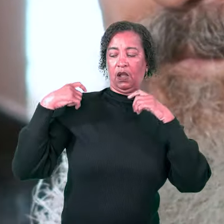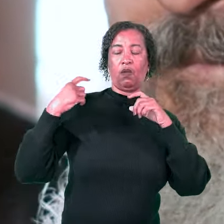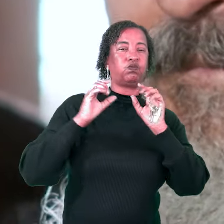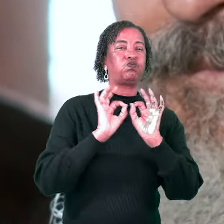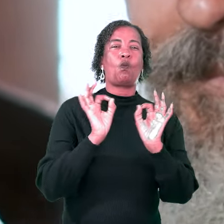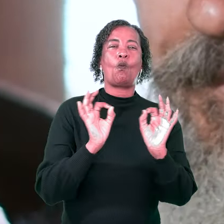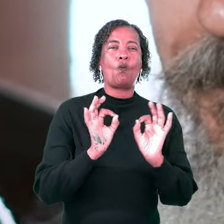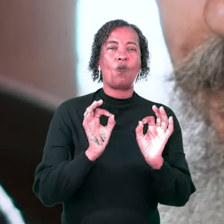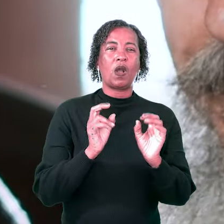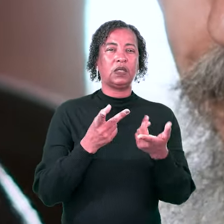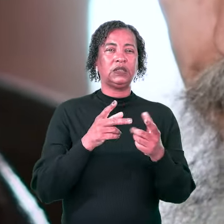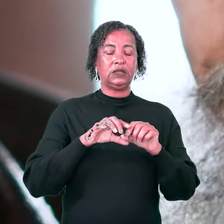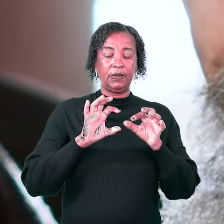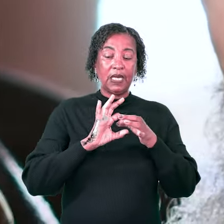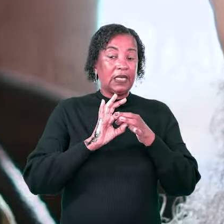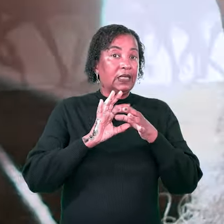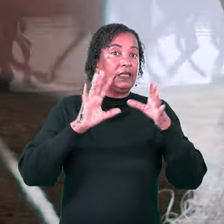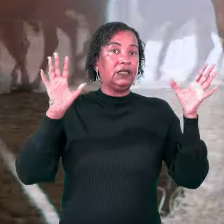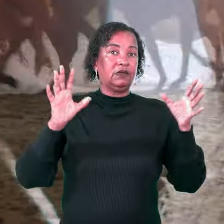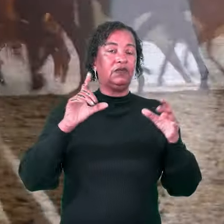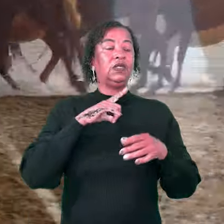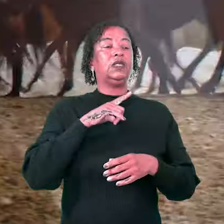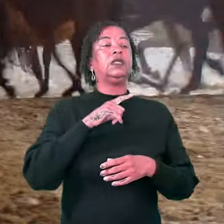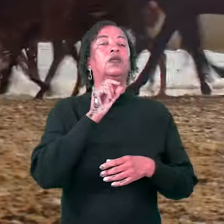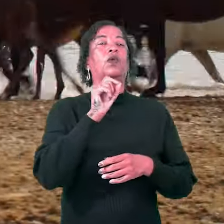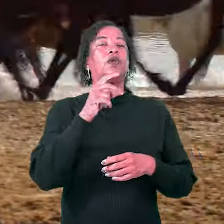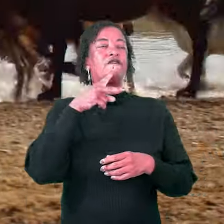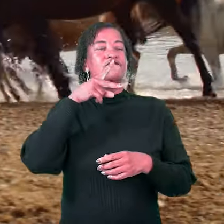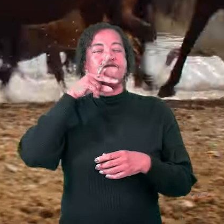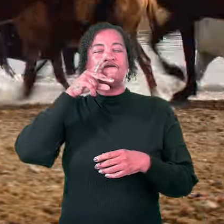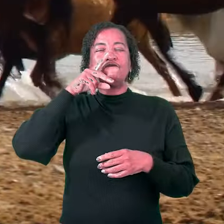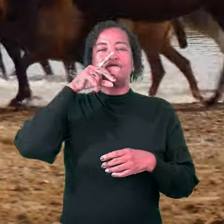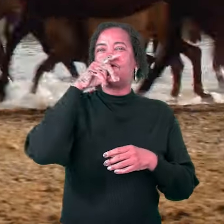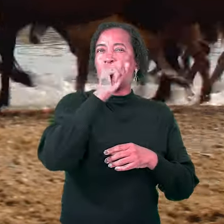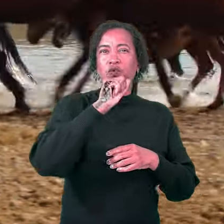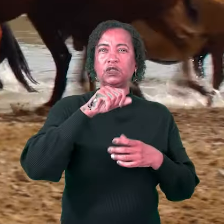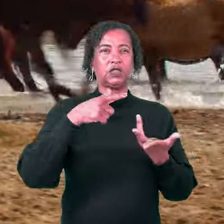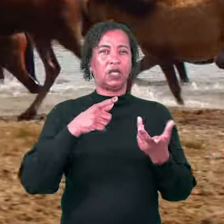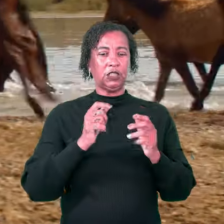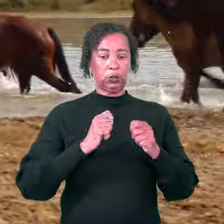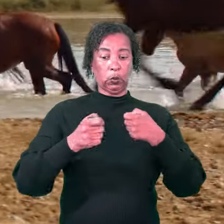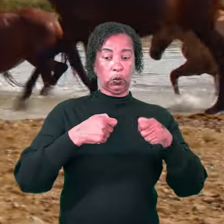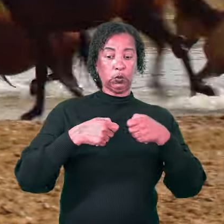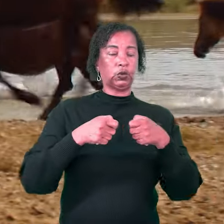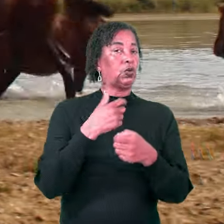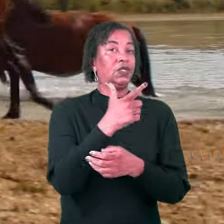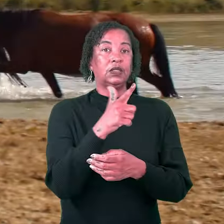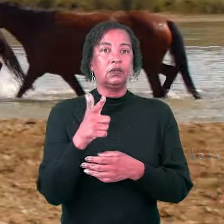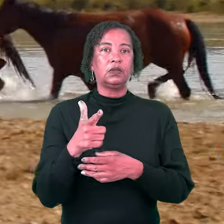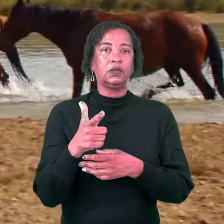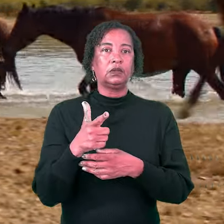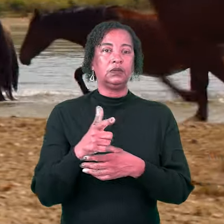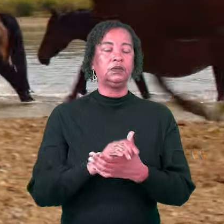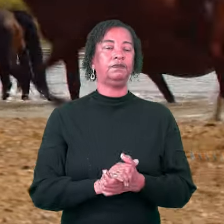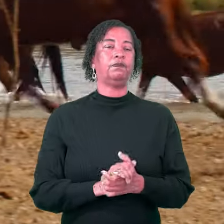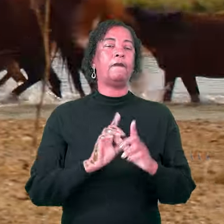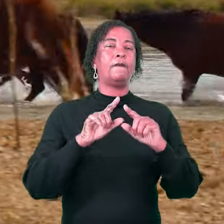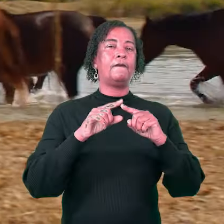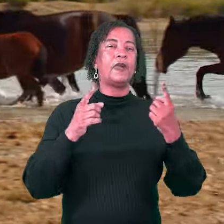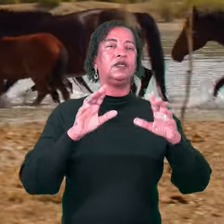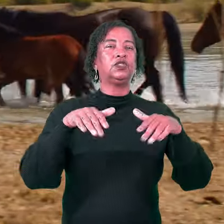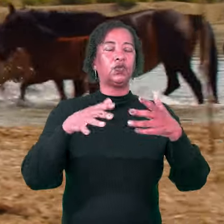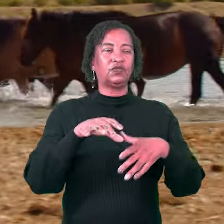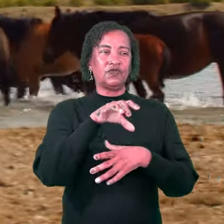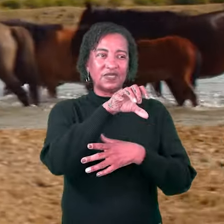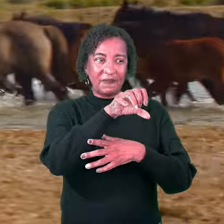nos lombos. O que esse animal tem é uma força descontrolada. Ele é selvagem. Mas, quando você